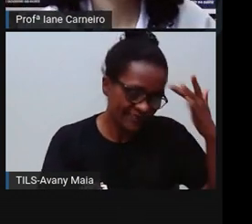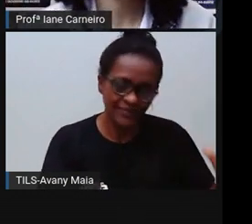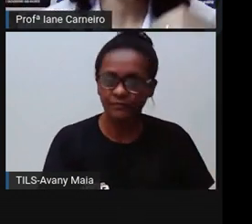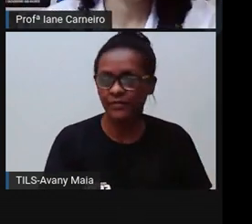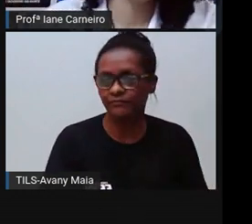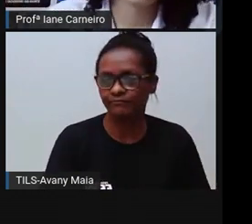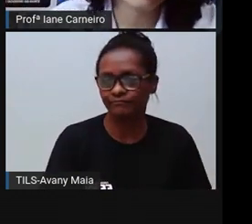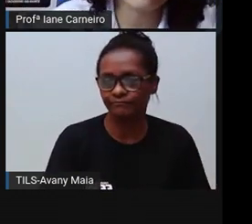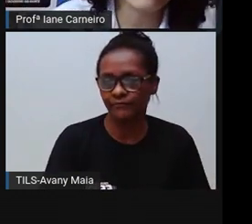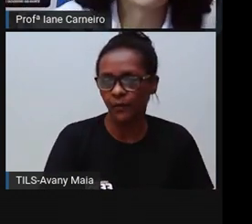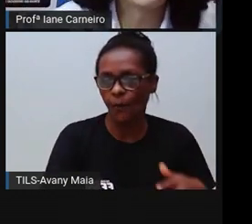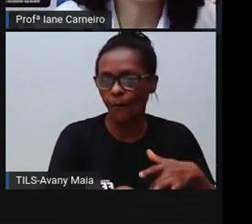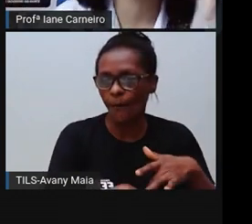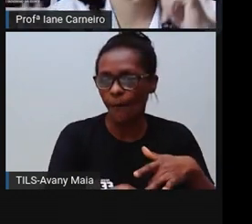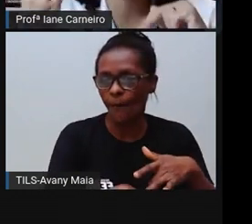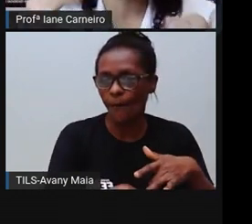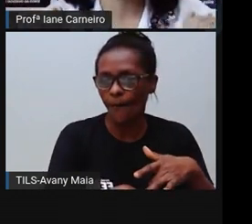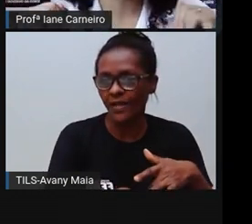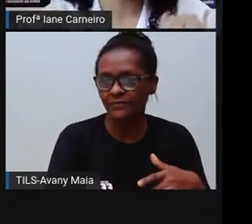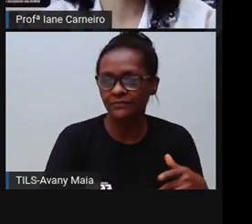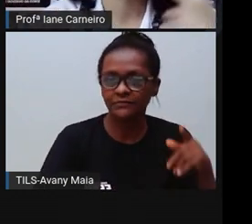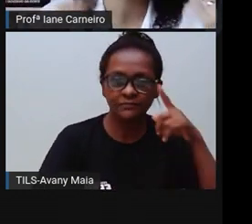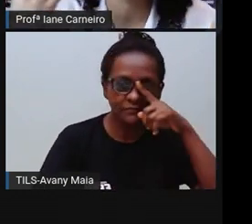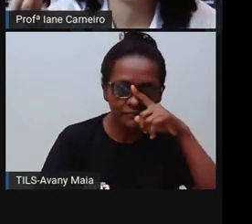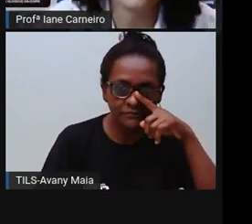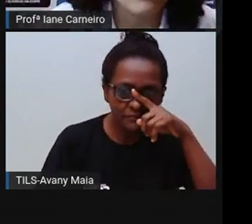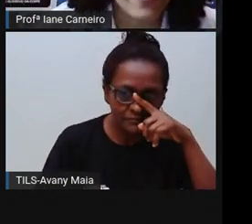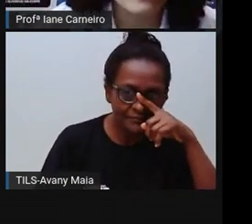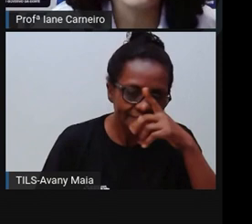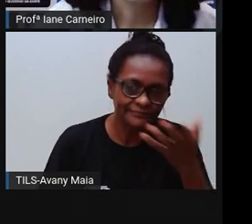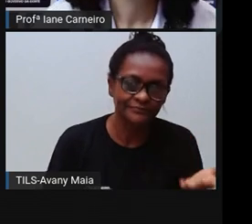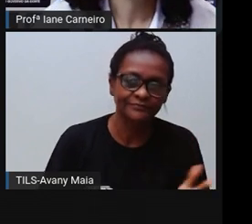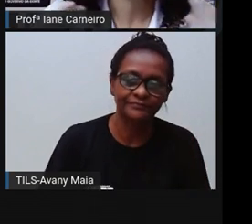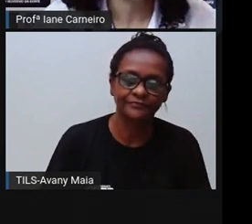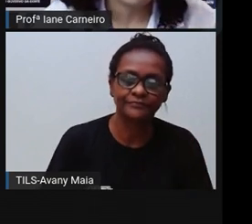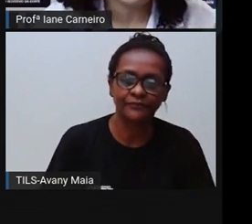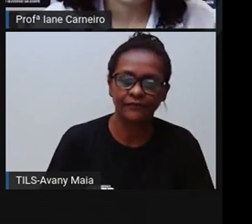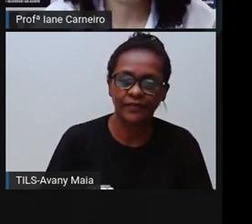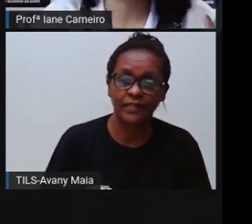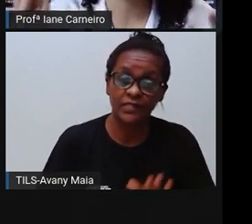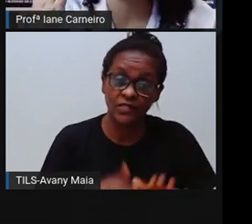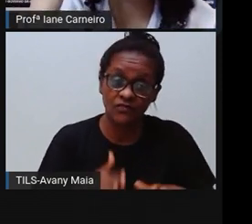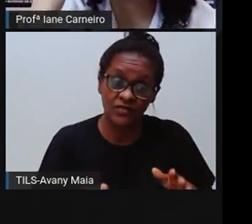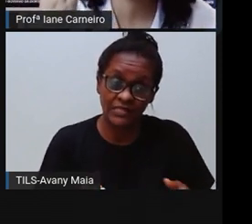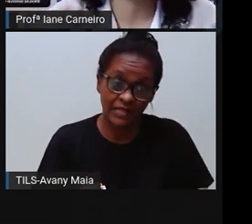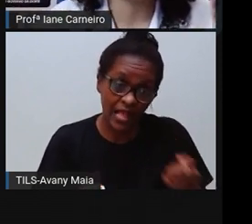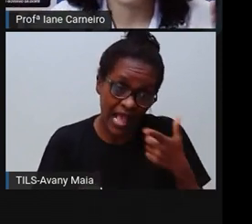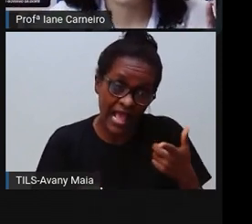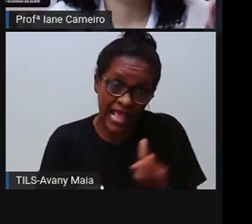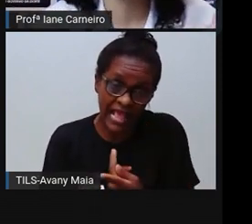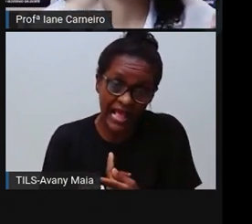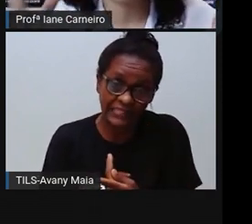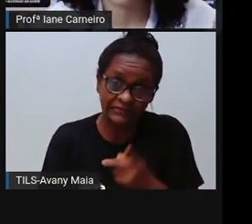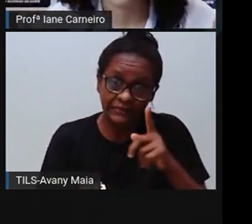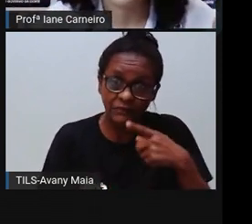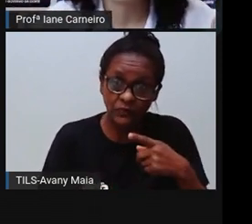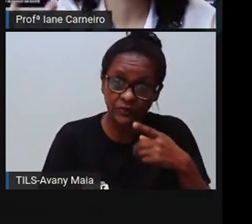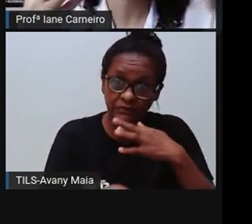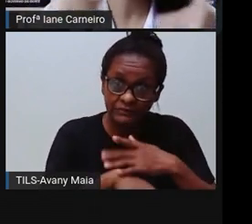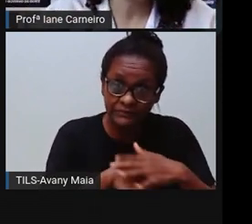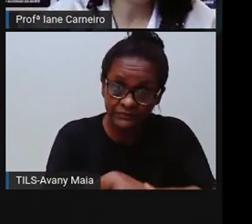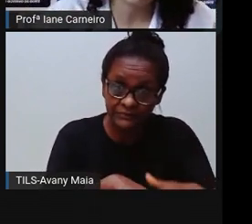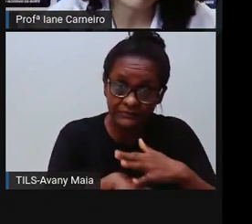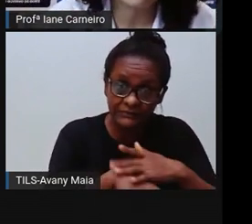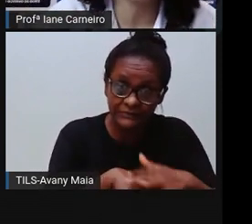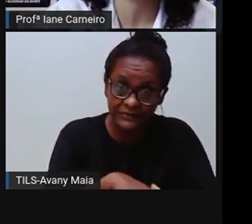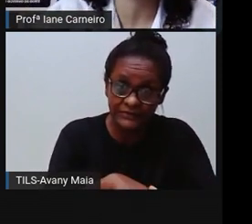remédio a mais ou remédio a menos. Pode tomar o remédio errado. E o remédio, se você tomar mais ou a menos, ou tomar o remédio errado,